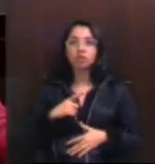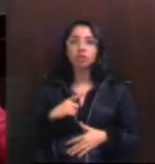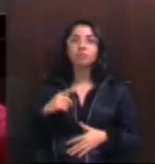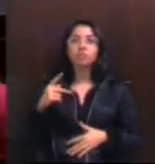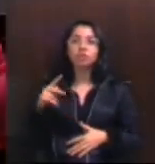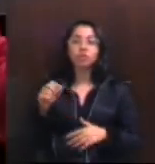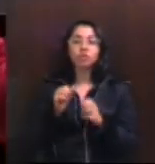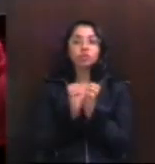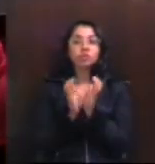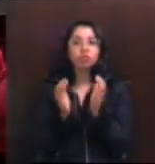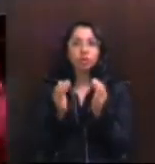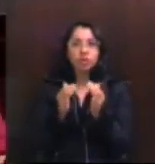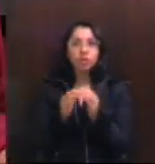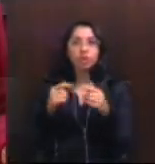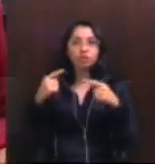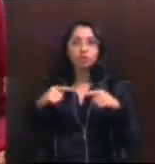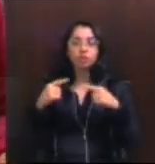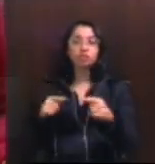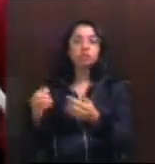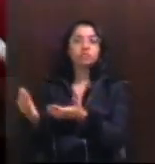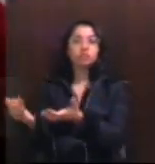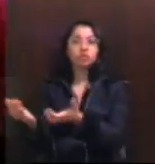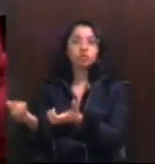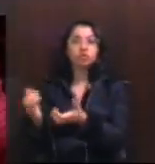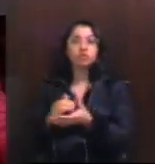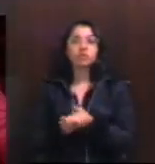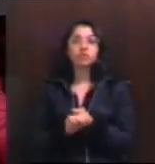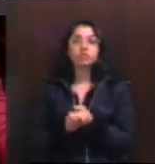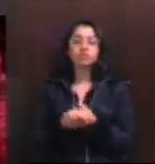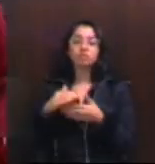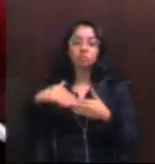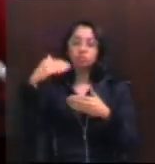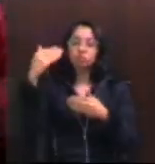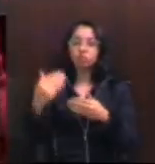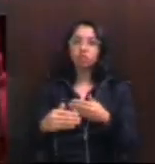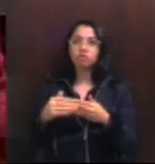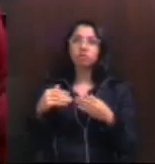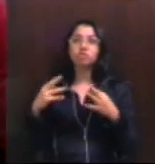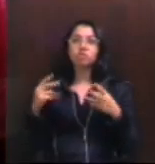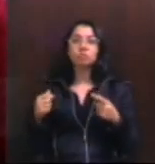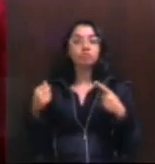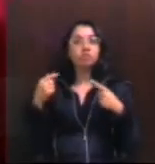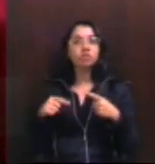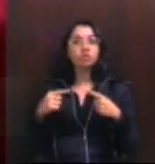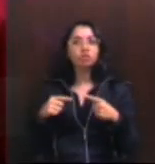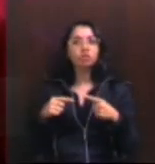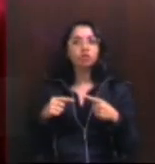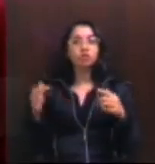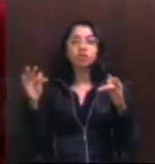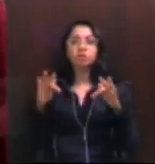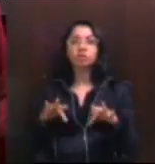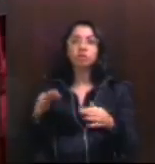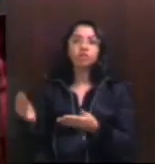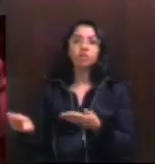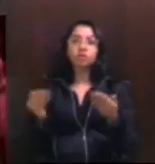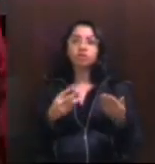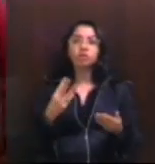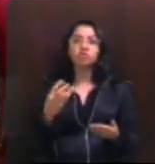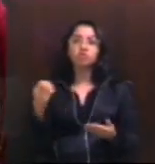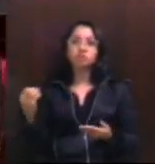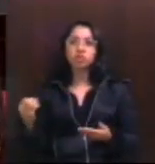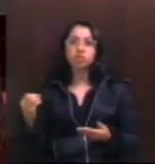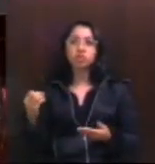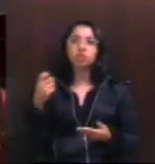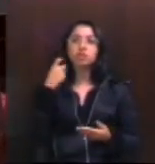todos os companheiros e companheiras, na luta dessa agorizada. Então, vamos em frente. Há muito que se lutar. E, por fim, um convite. Dia 30, segunda